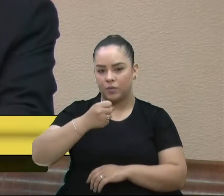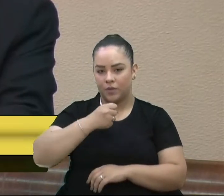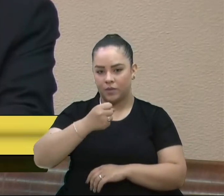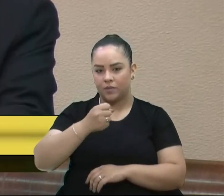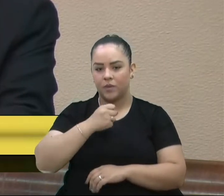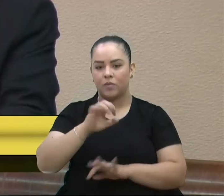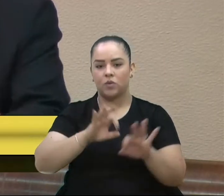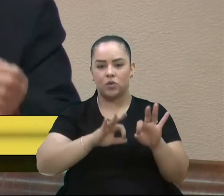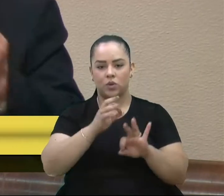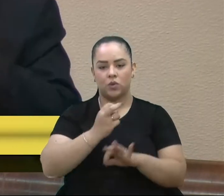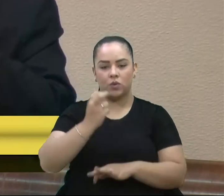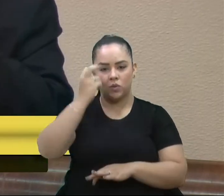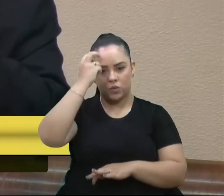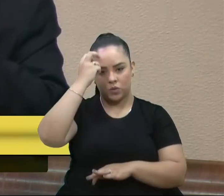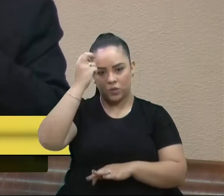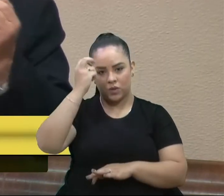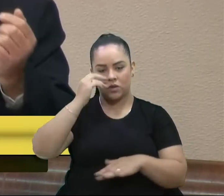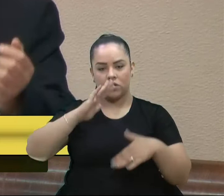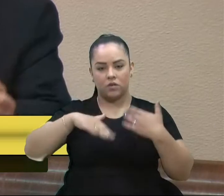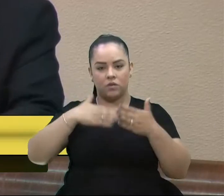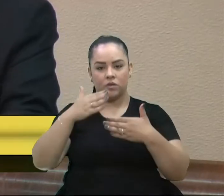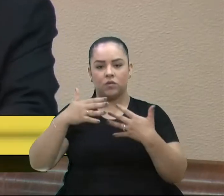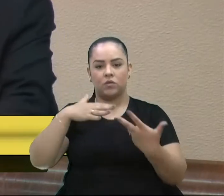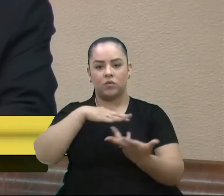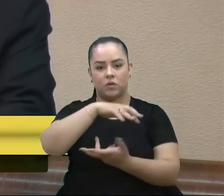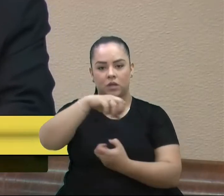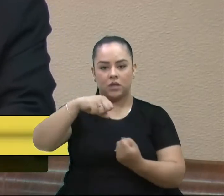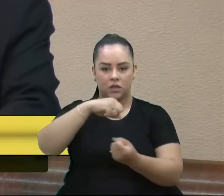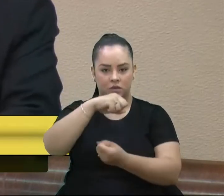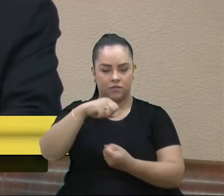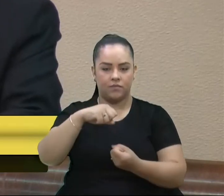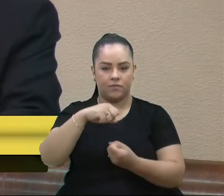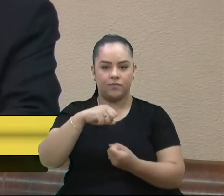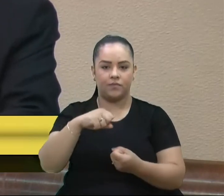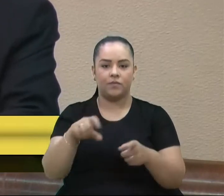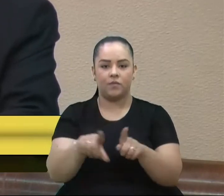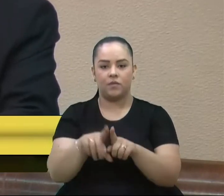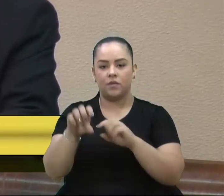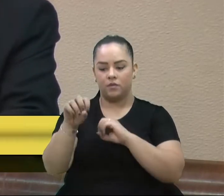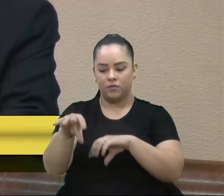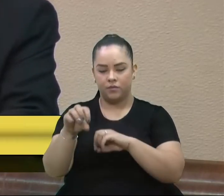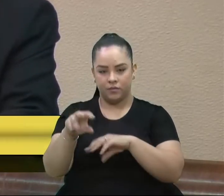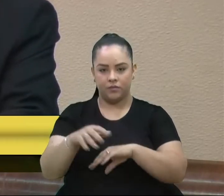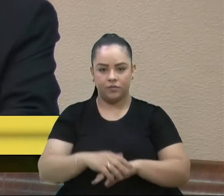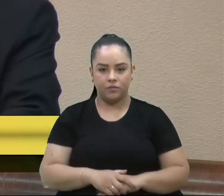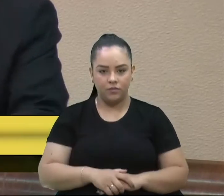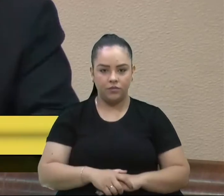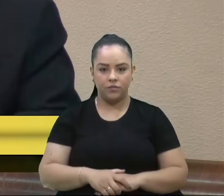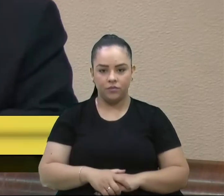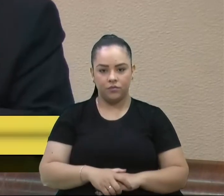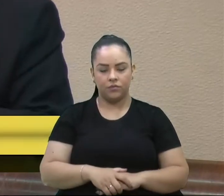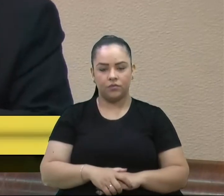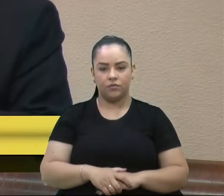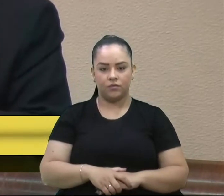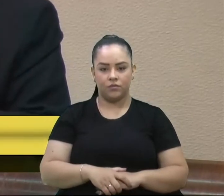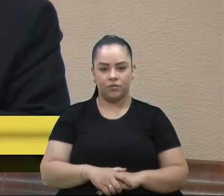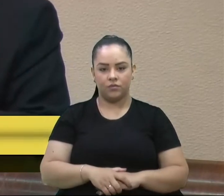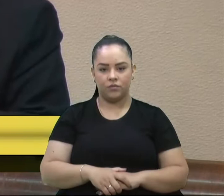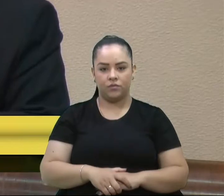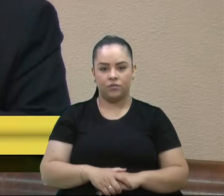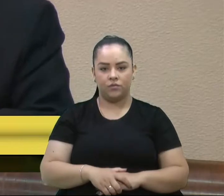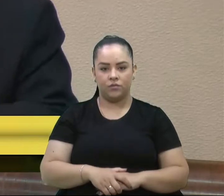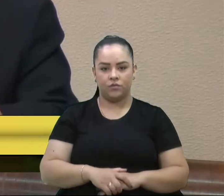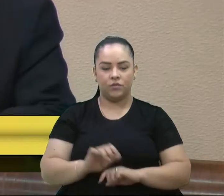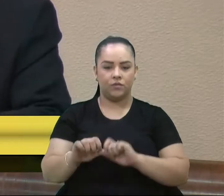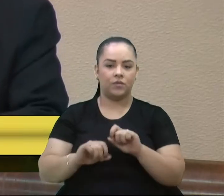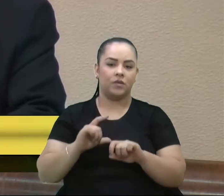culturais, no desenvolvimento sustentável e na educação. Entre esses